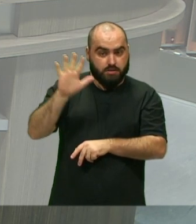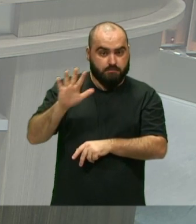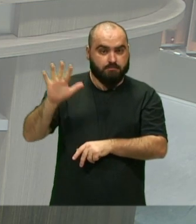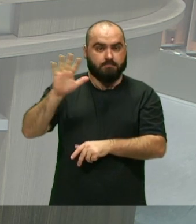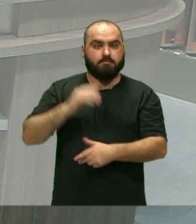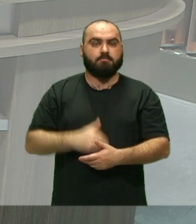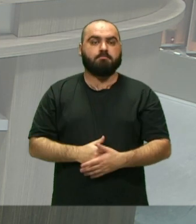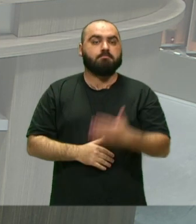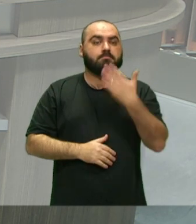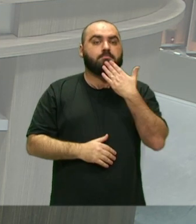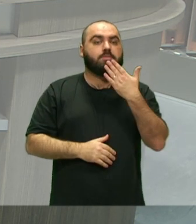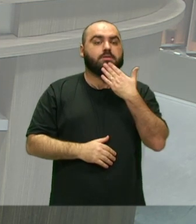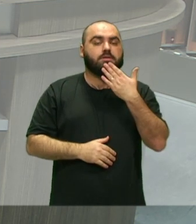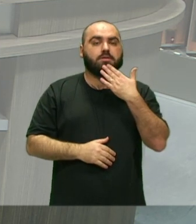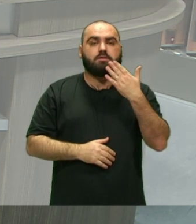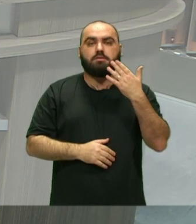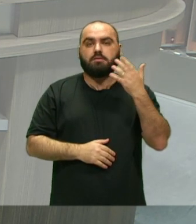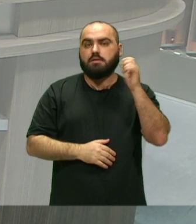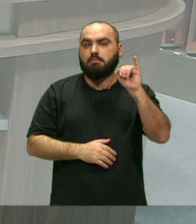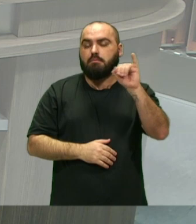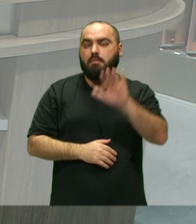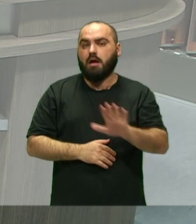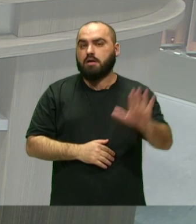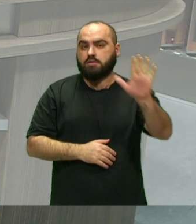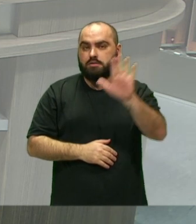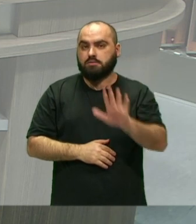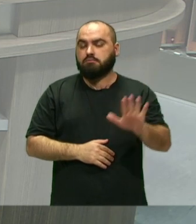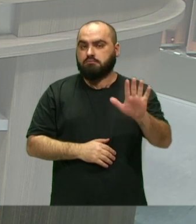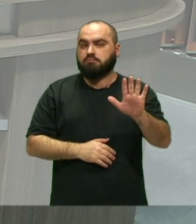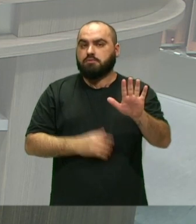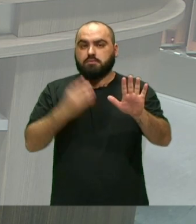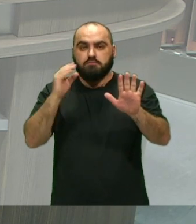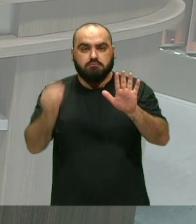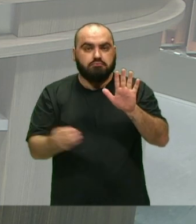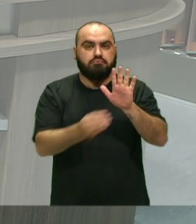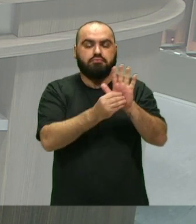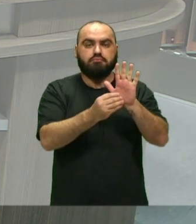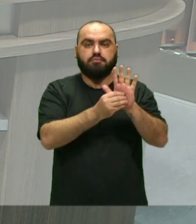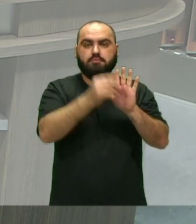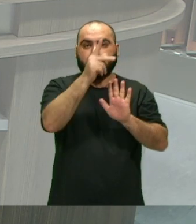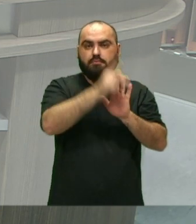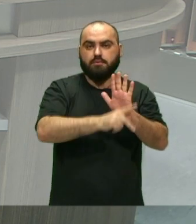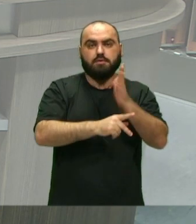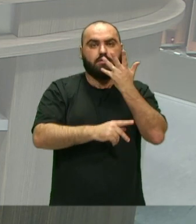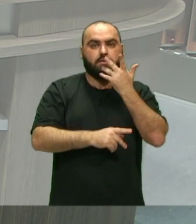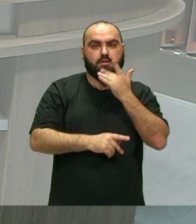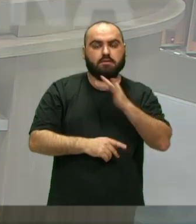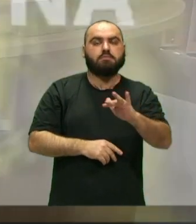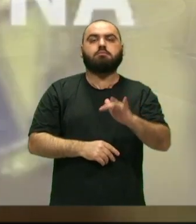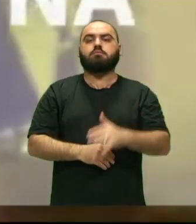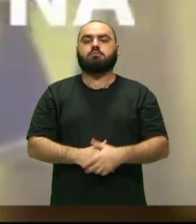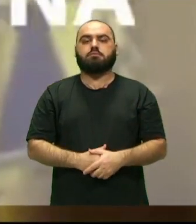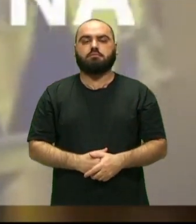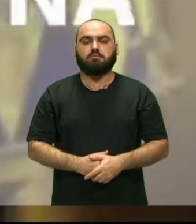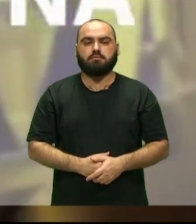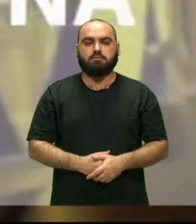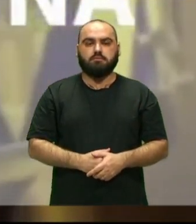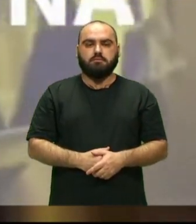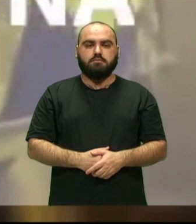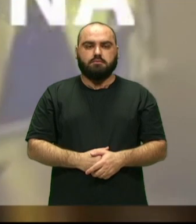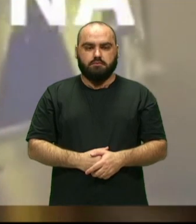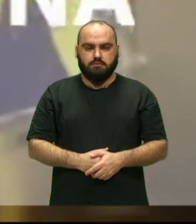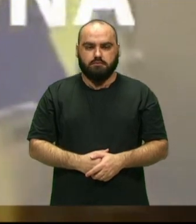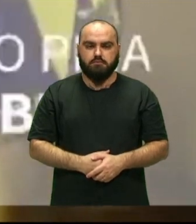Queria pedir Para o pessoal Colocar As imagens Para a gente Do projeto Das crianças Como é que surgiu?